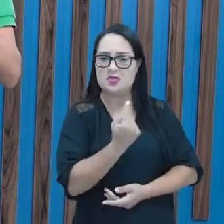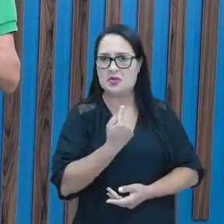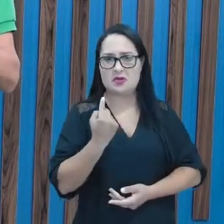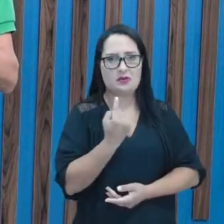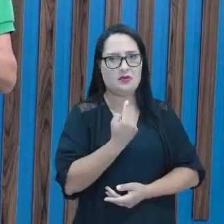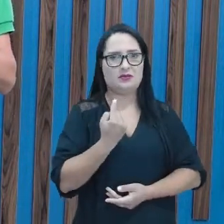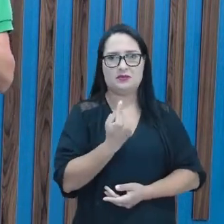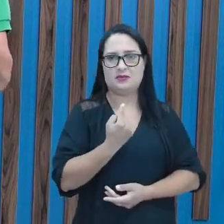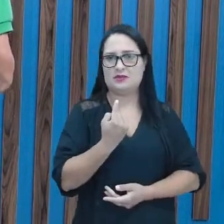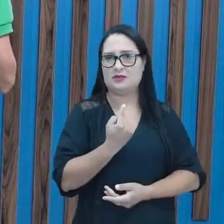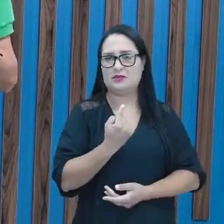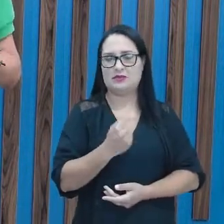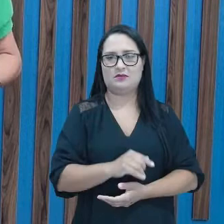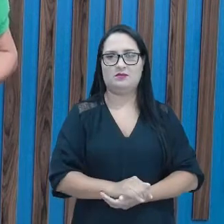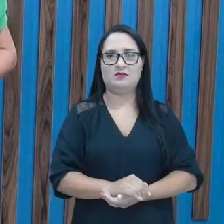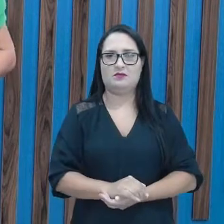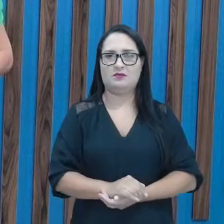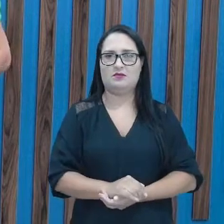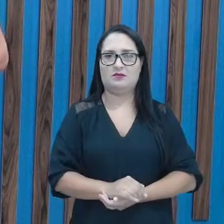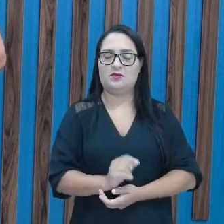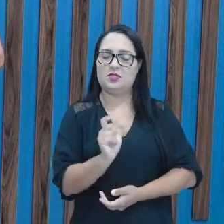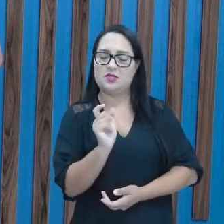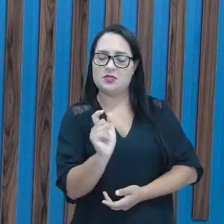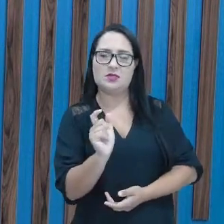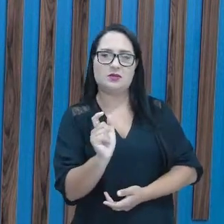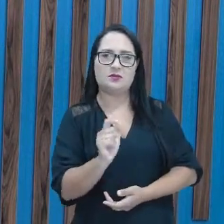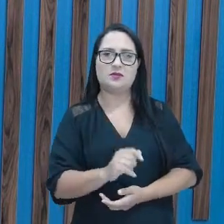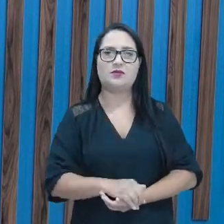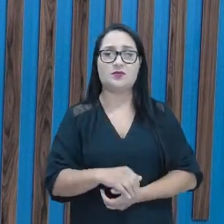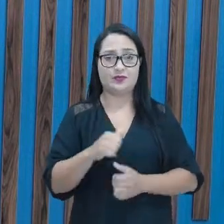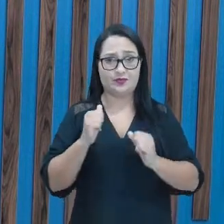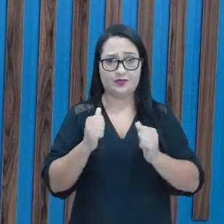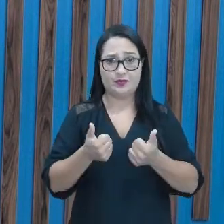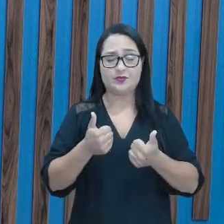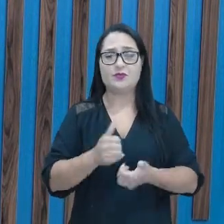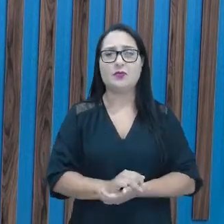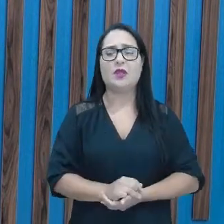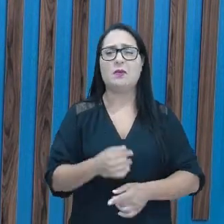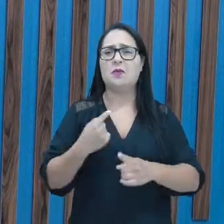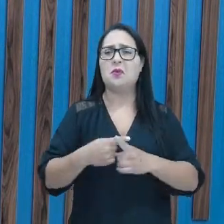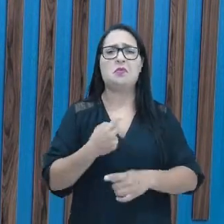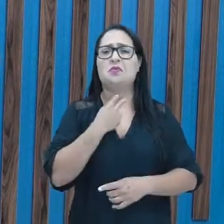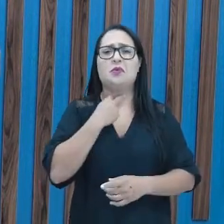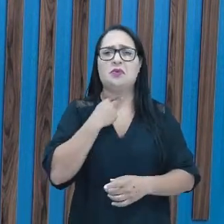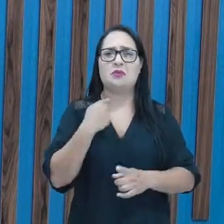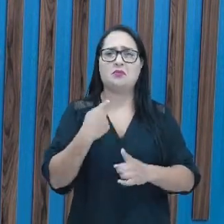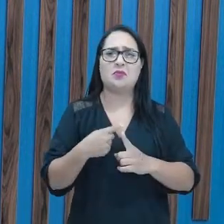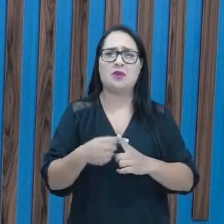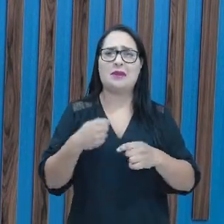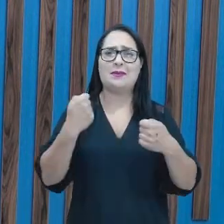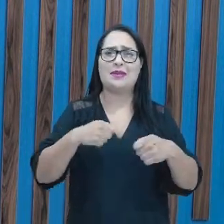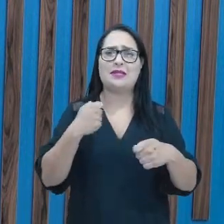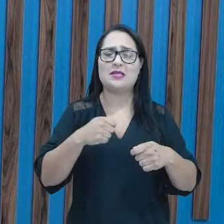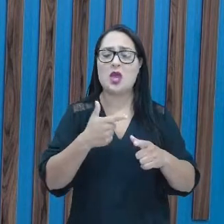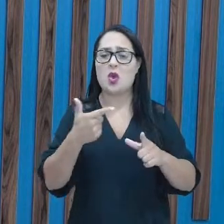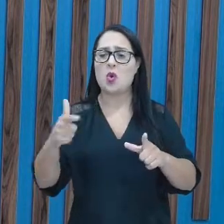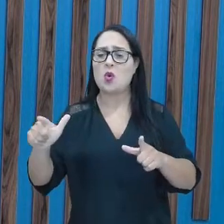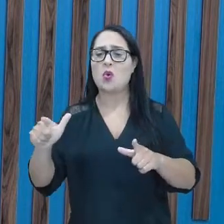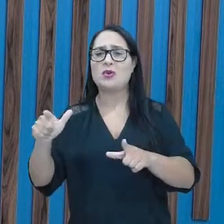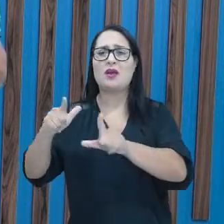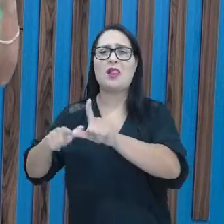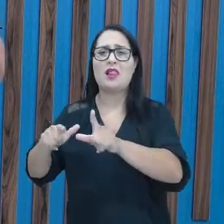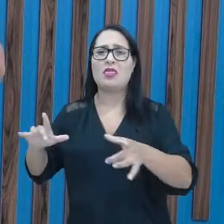sozinha em uma sílaba, tá certo? Por que que não pode? Porque ela precisa de uma outra